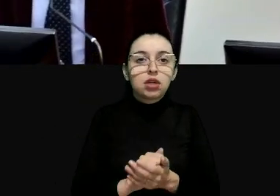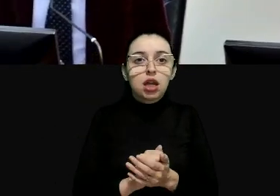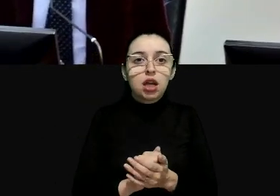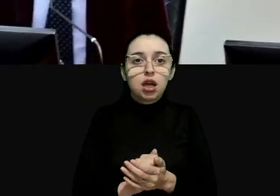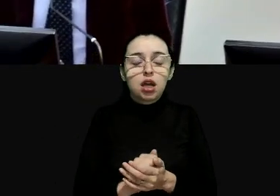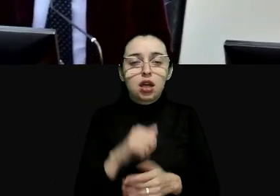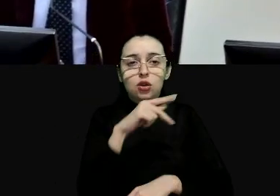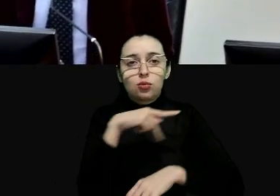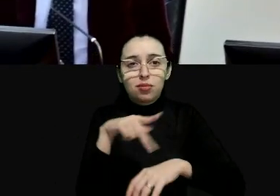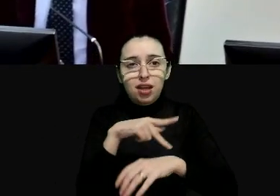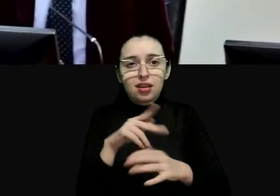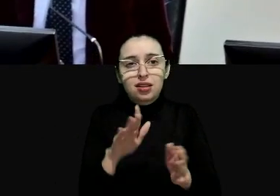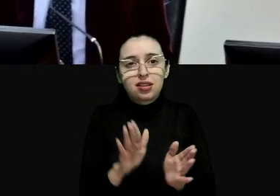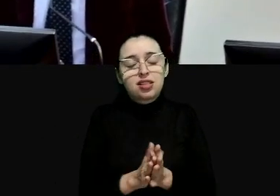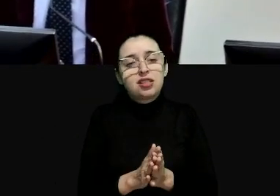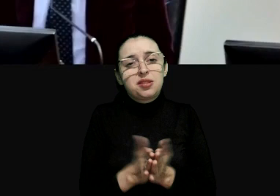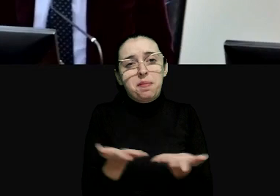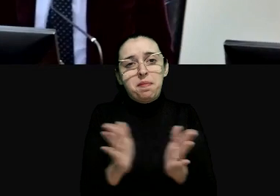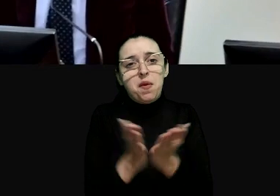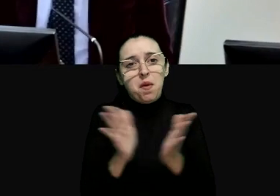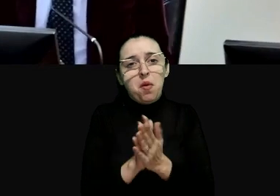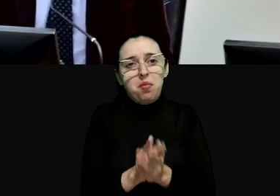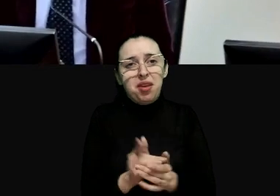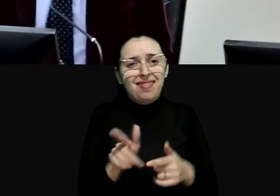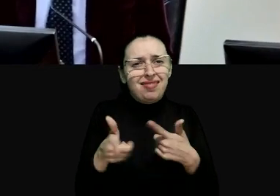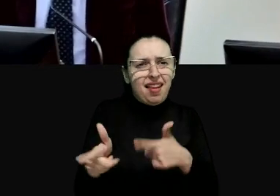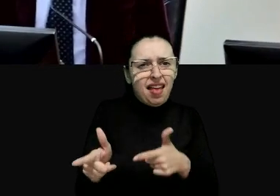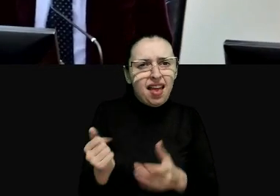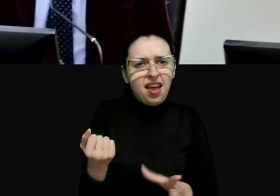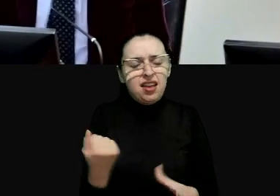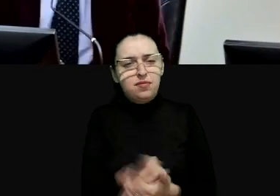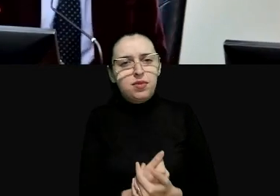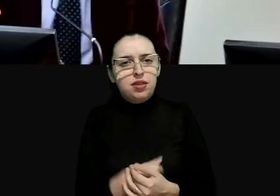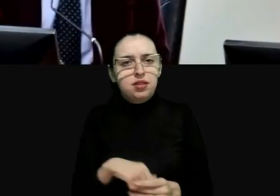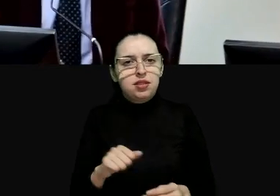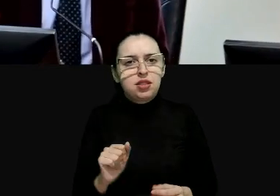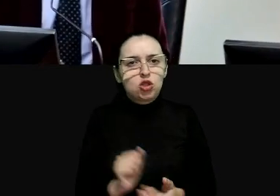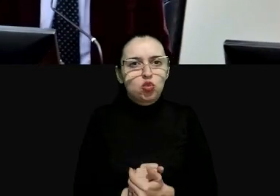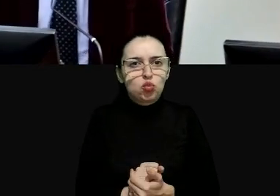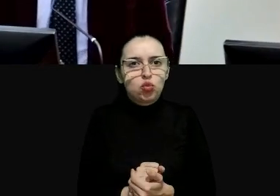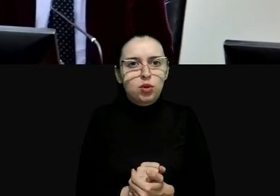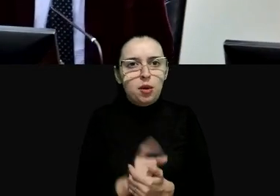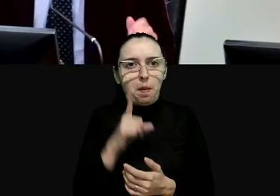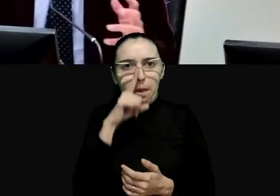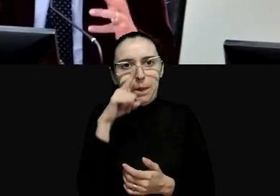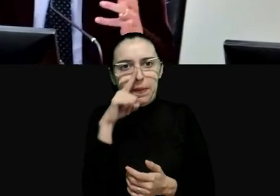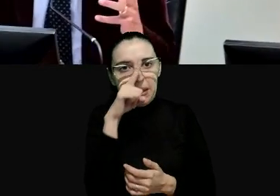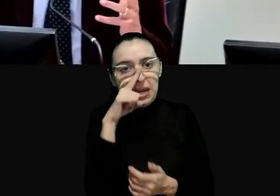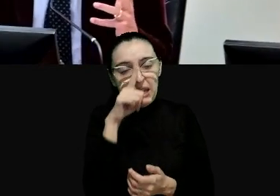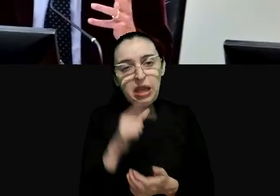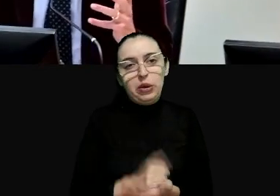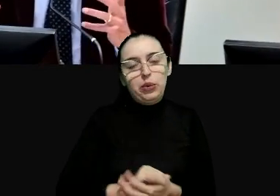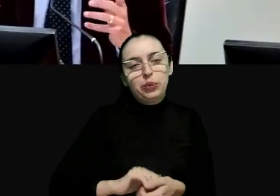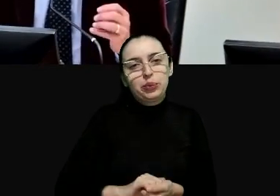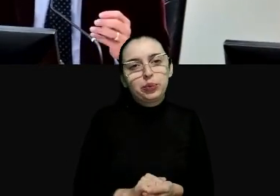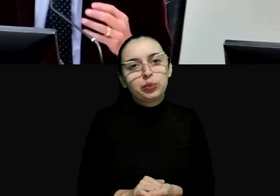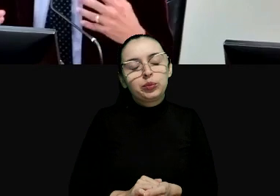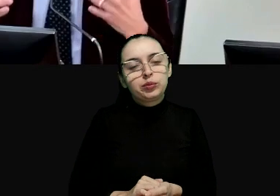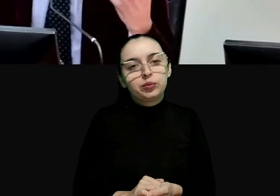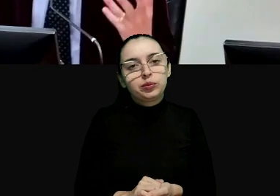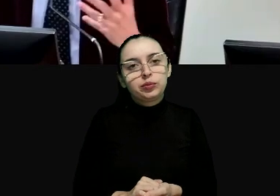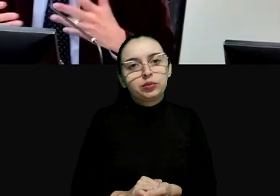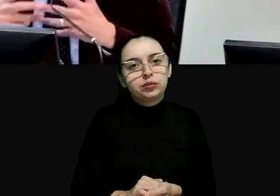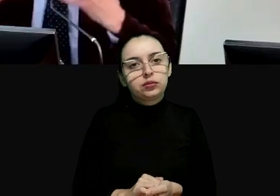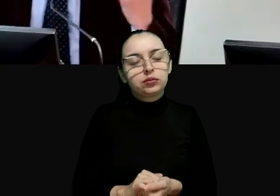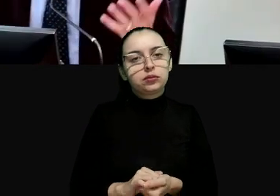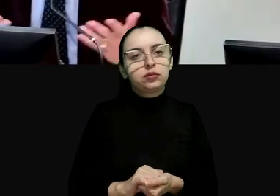por terrorismo por narcotráfico por as mafias por por